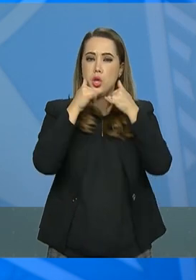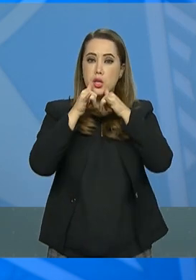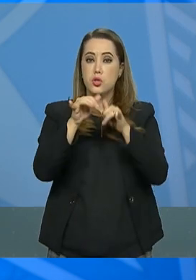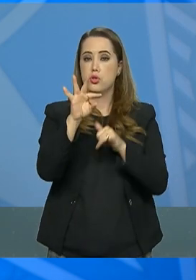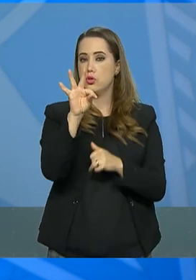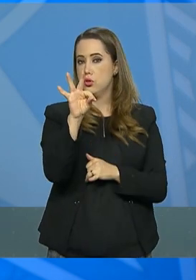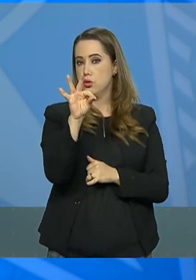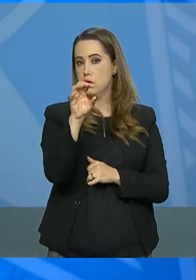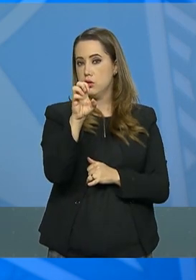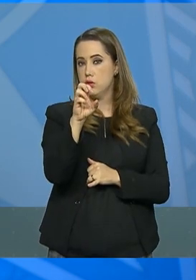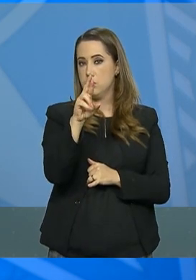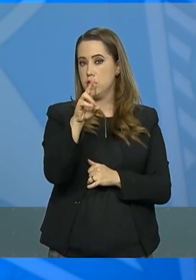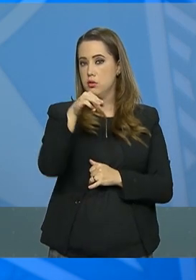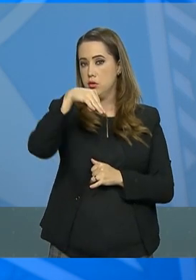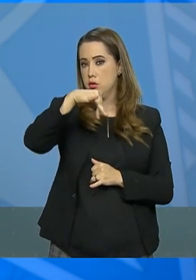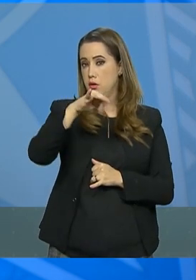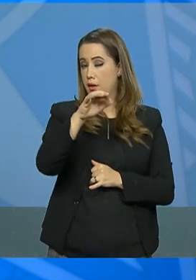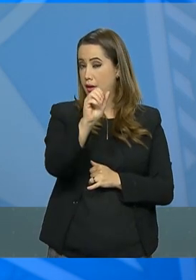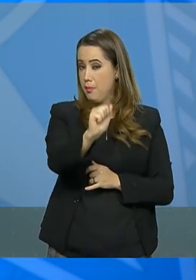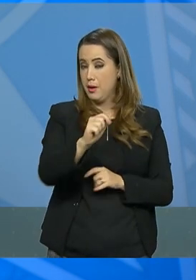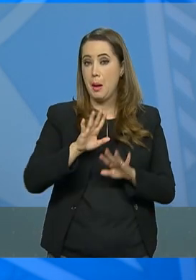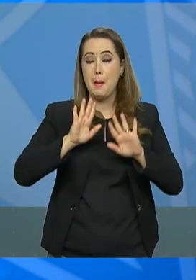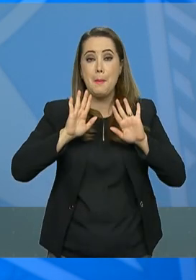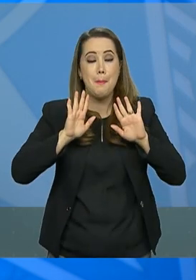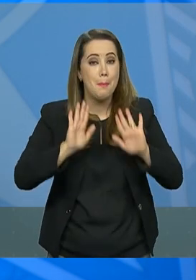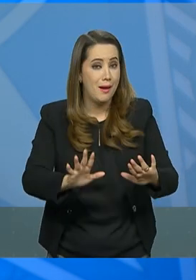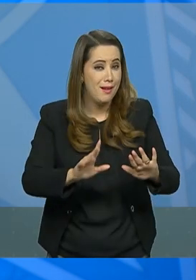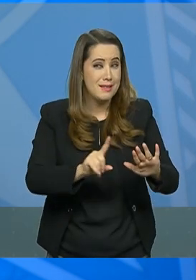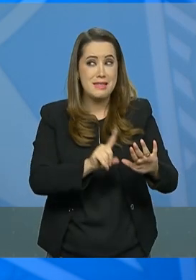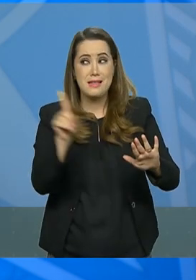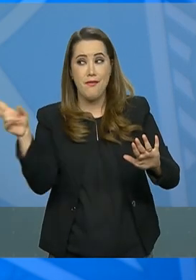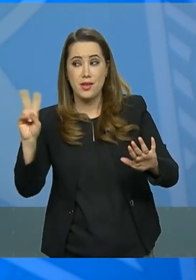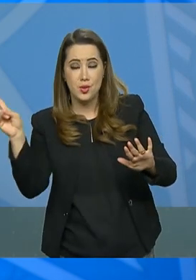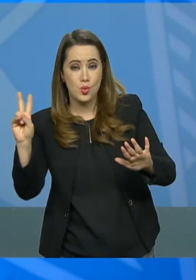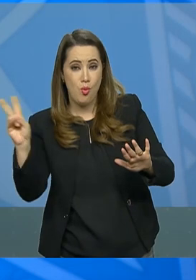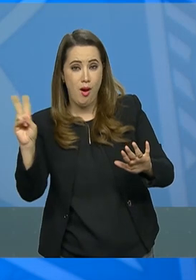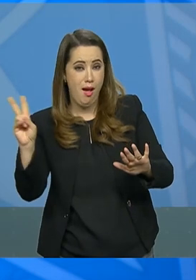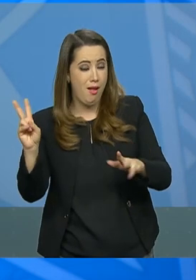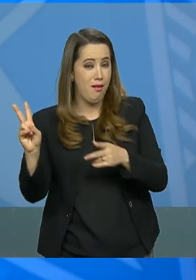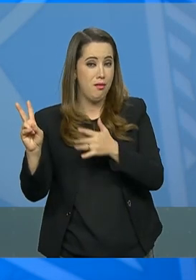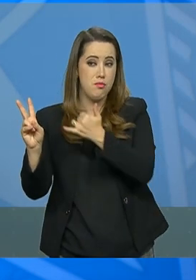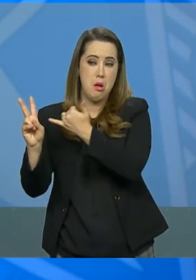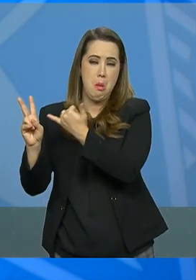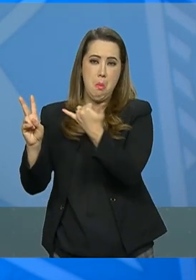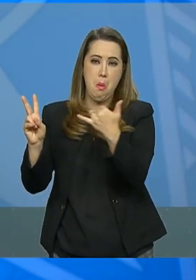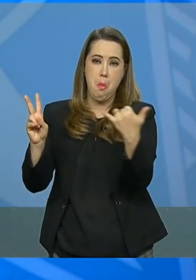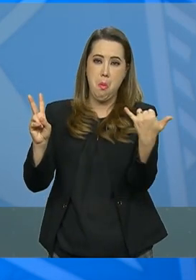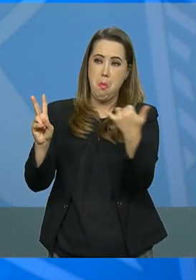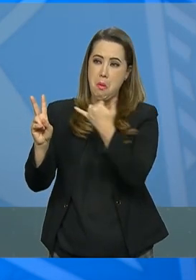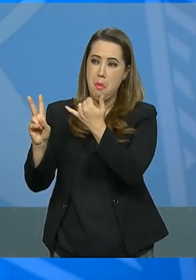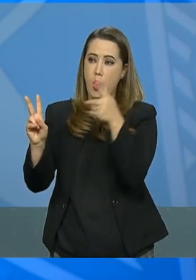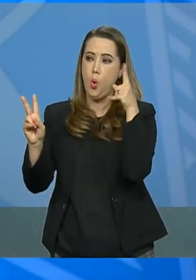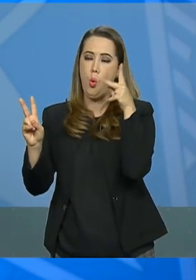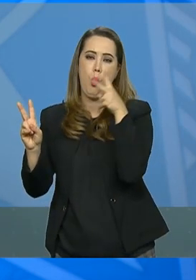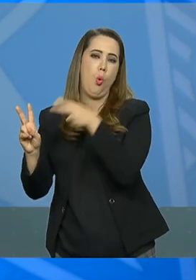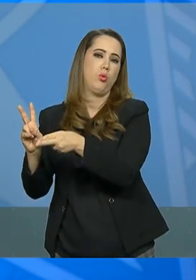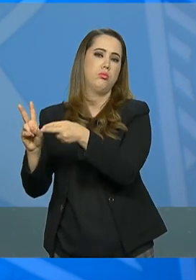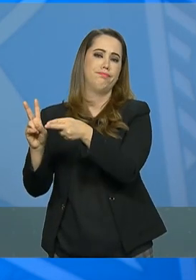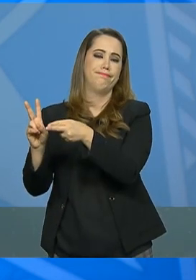o fornecimento de energia daquele país vizinho foi completamente interrompido.